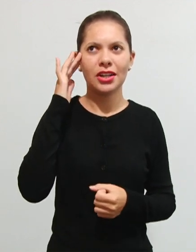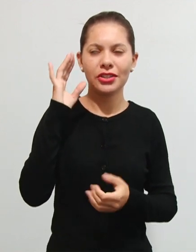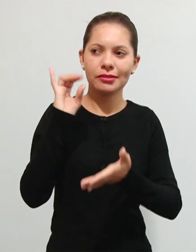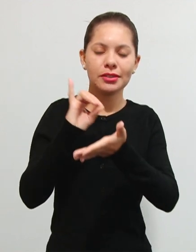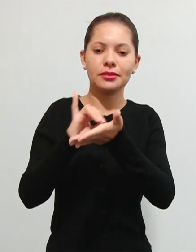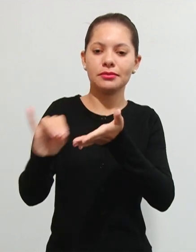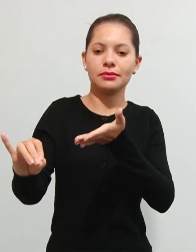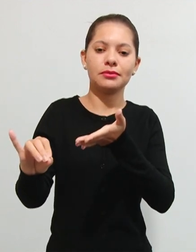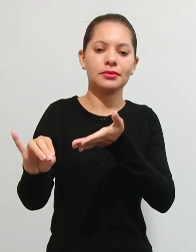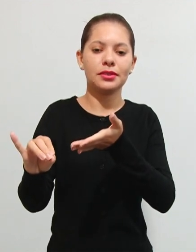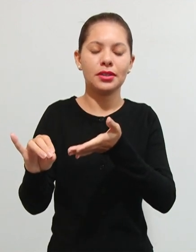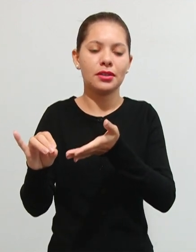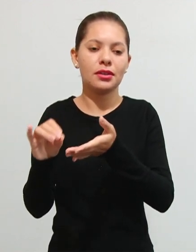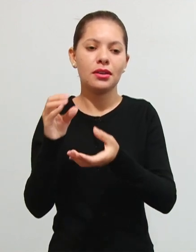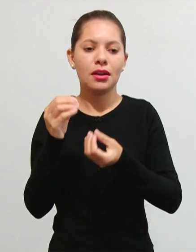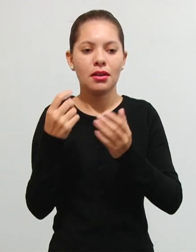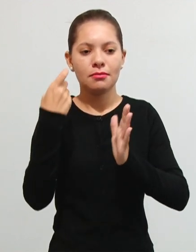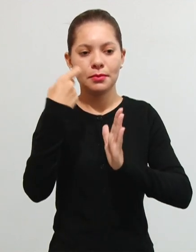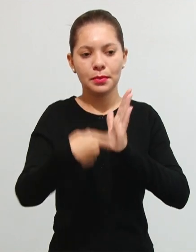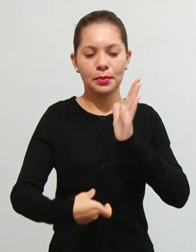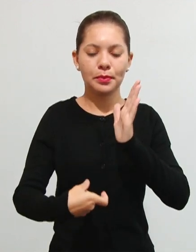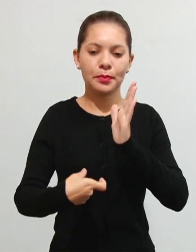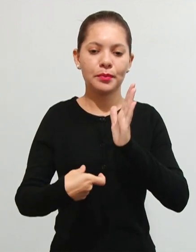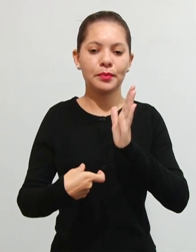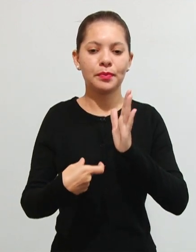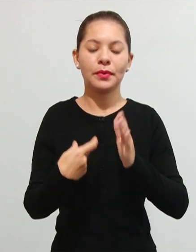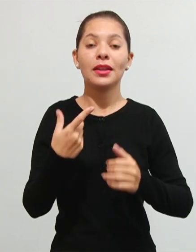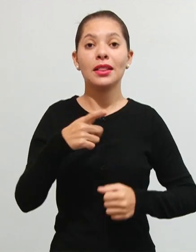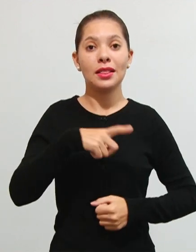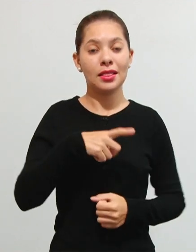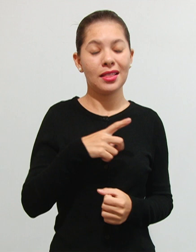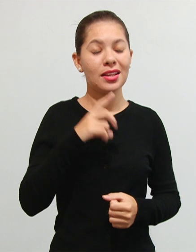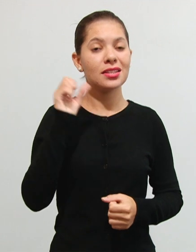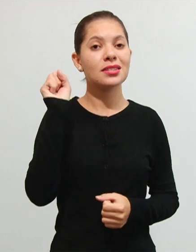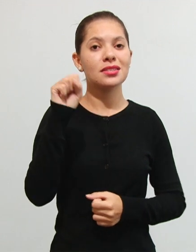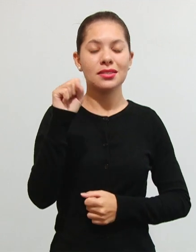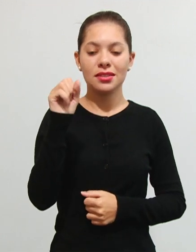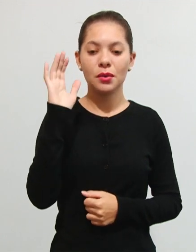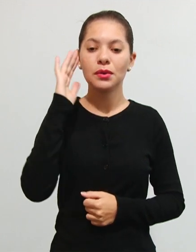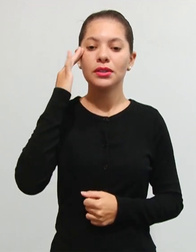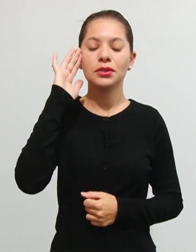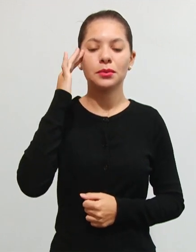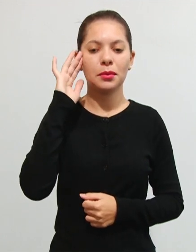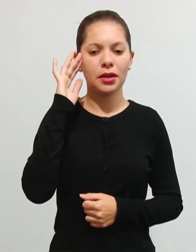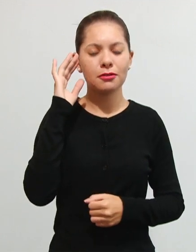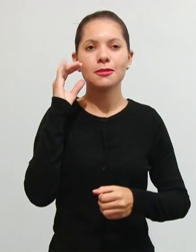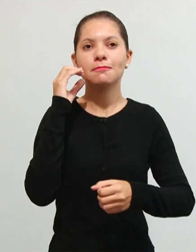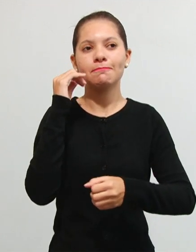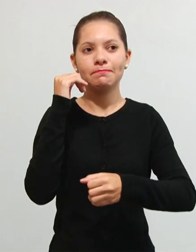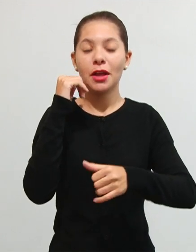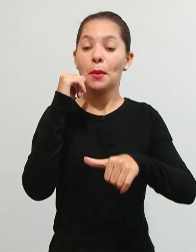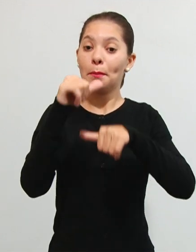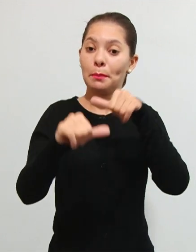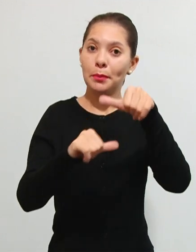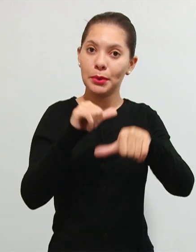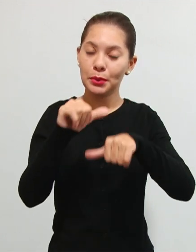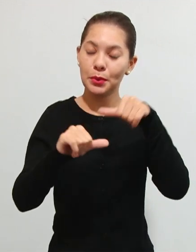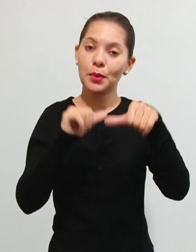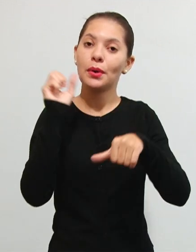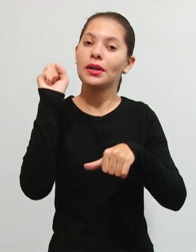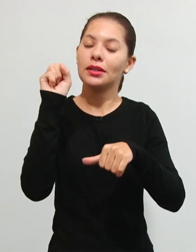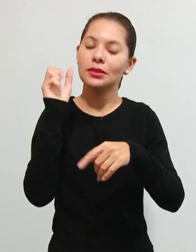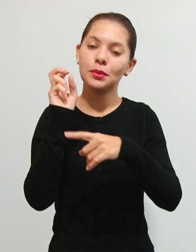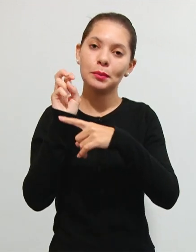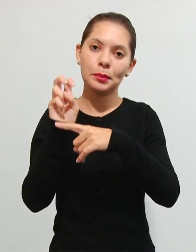vai devolver pode ser considerado um tributo mas já tem sim já o entendimento aí pacificado de que é sim então o